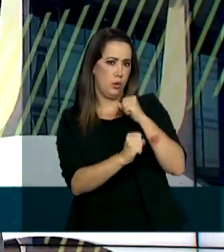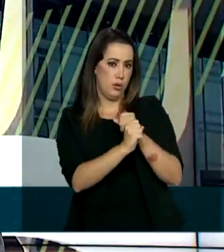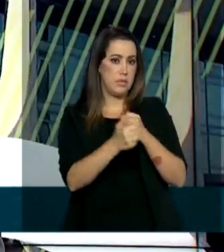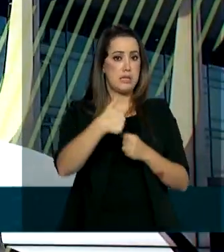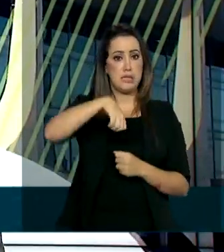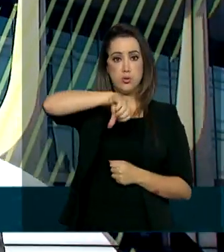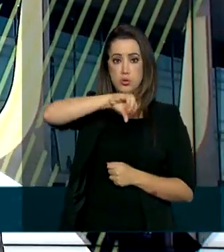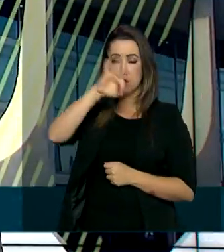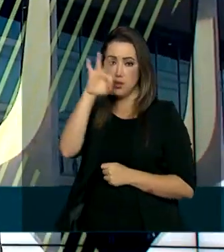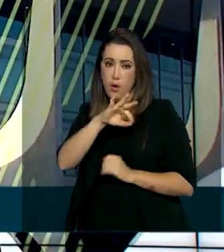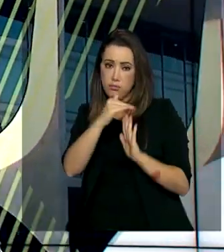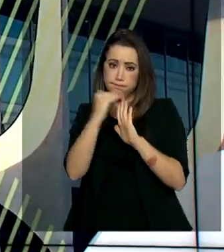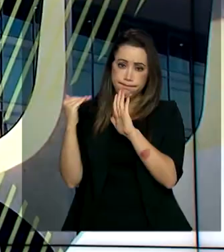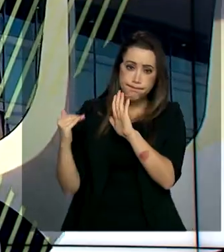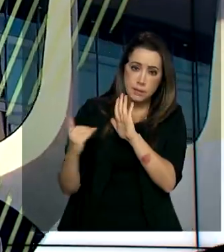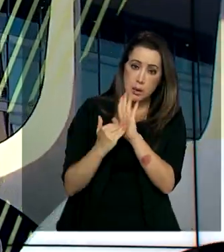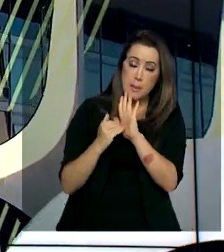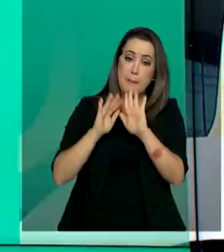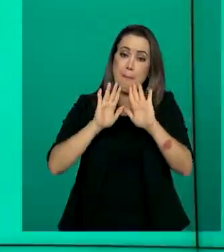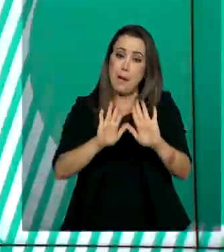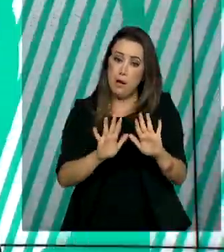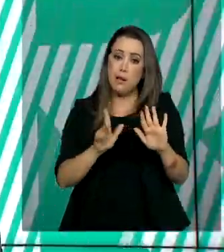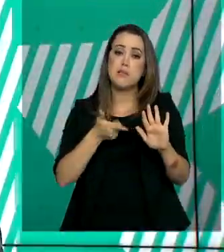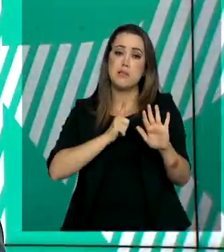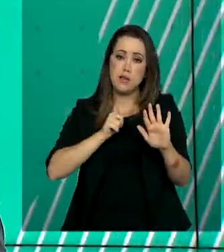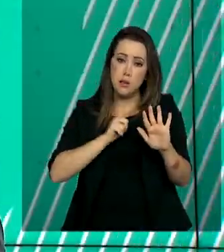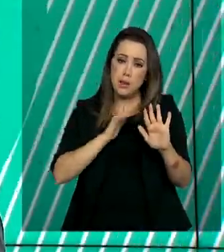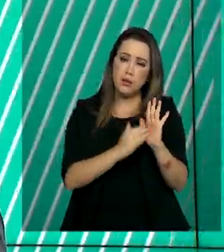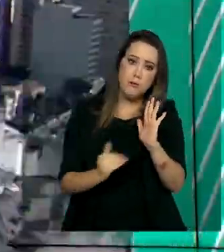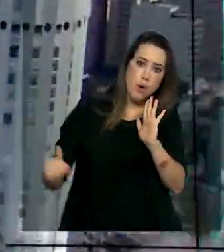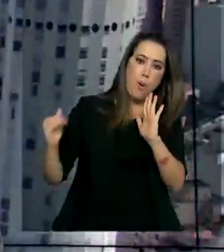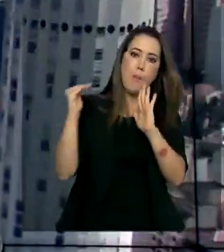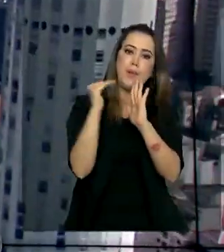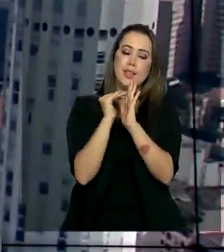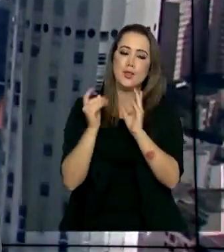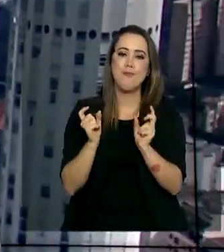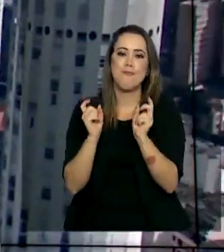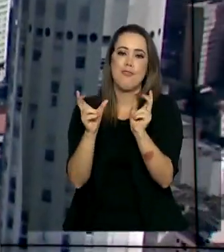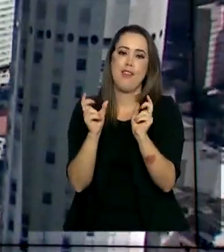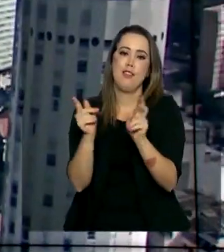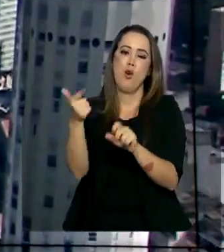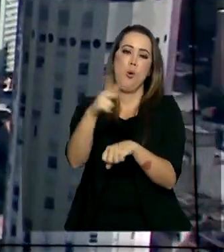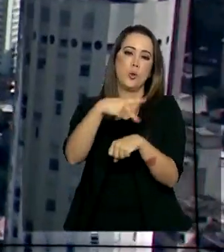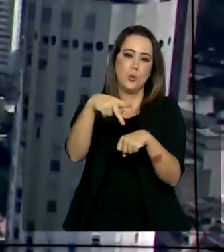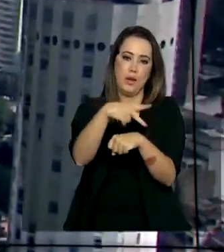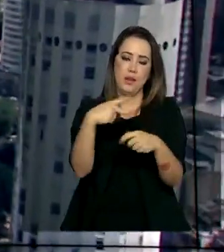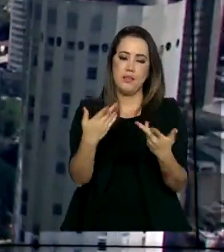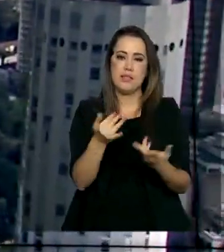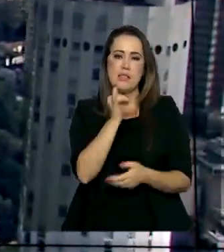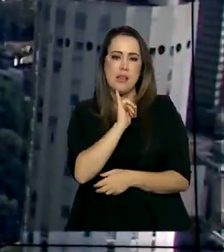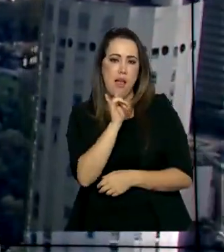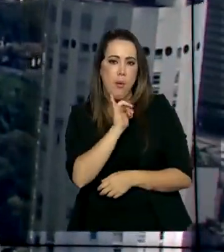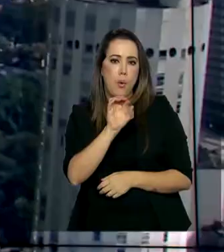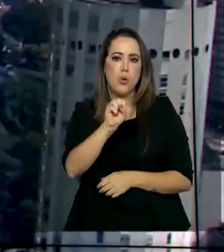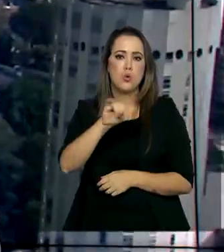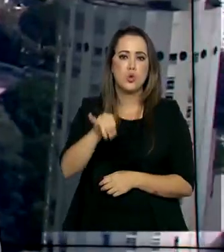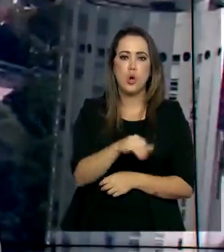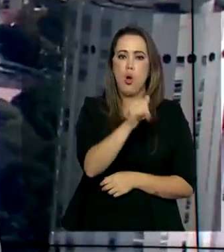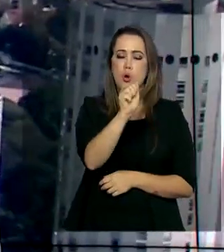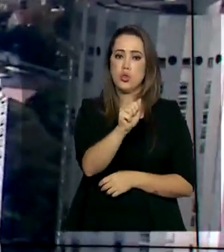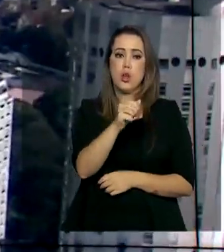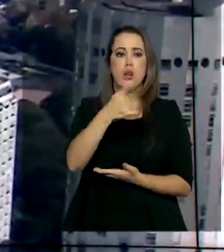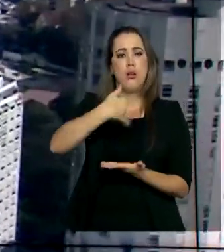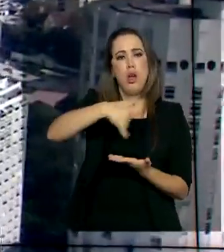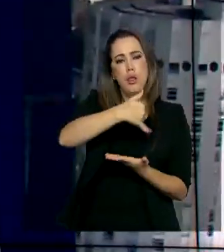ao mesmo mês do ano passado. Por outro lado, houve aumento no volume de vendas para outros países de produtos como soja,